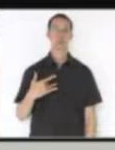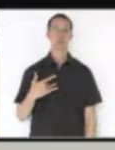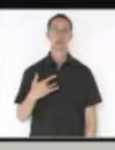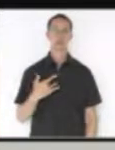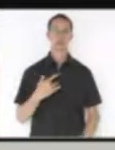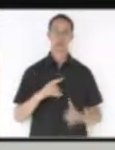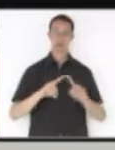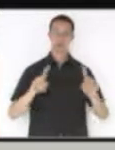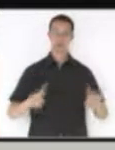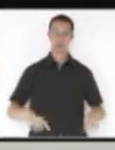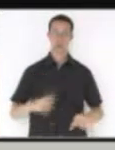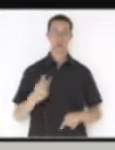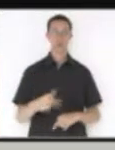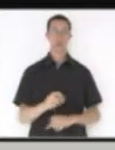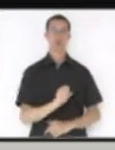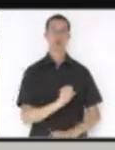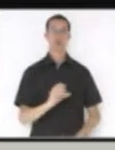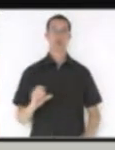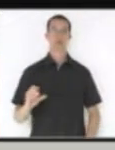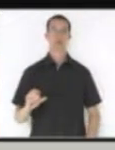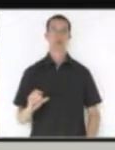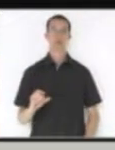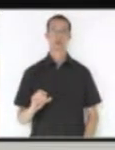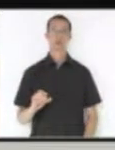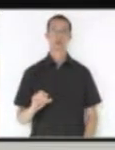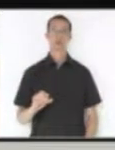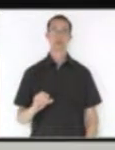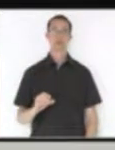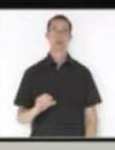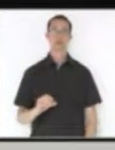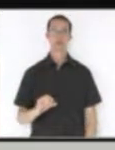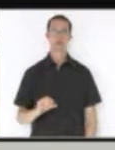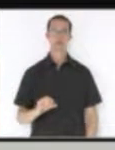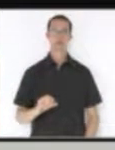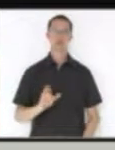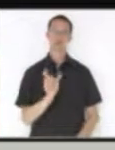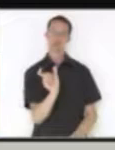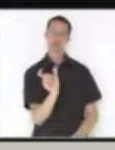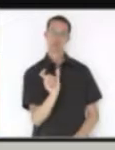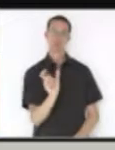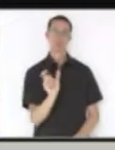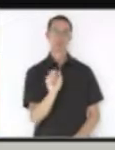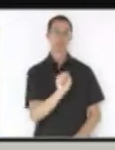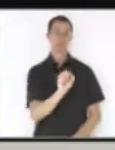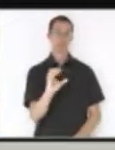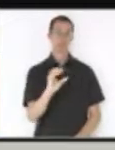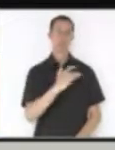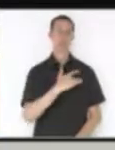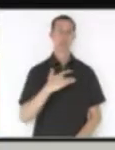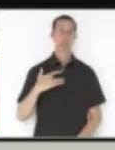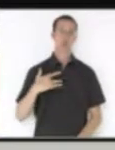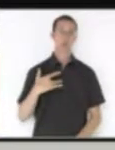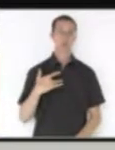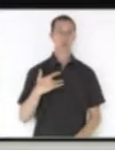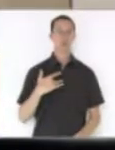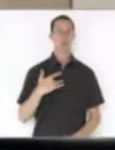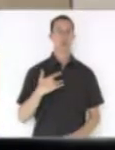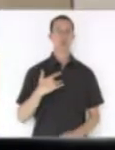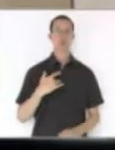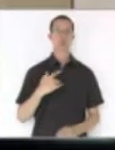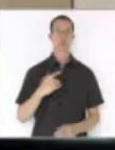servidores do Estado de Santa Catarina, Santa Catarina Saúde e estabelece outras